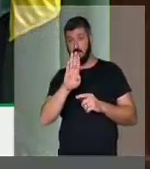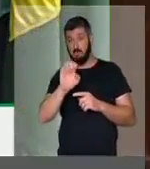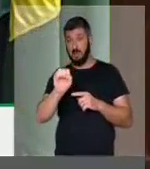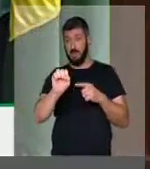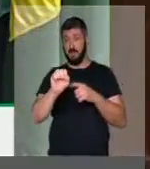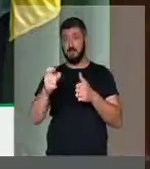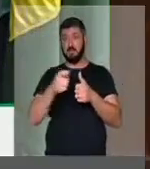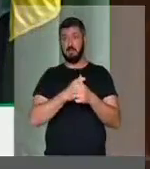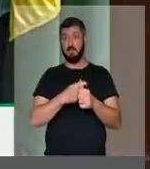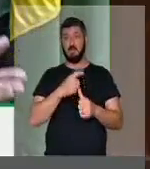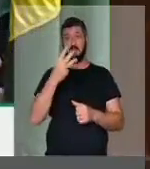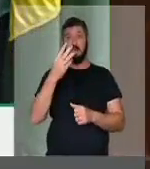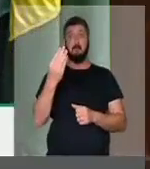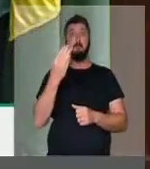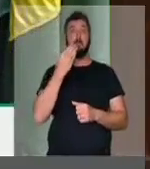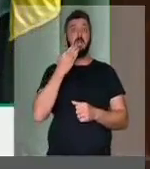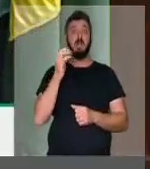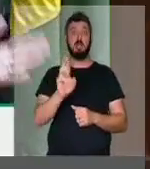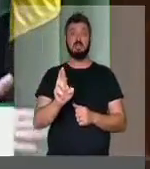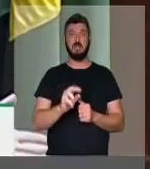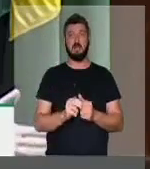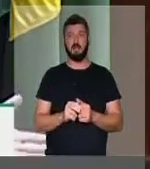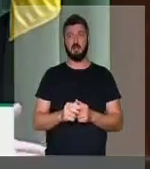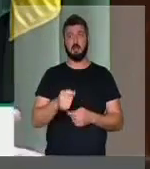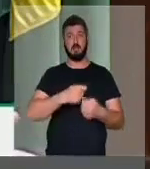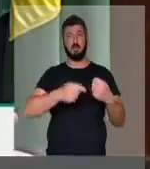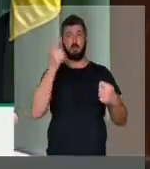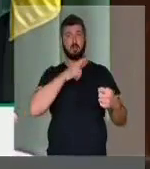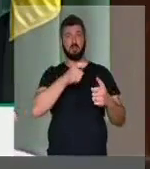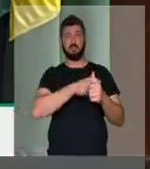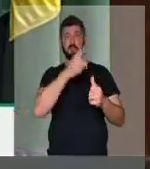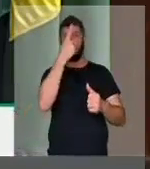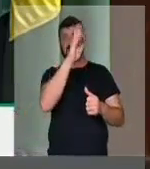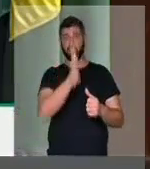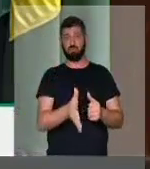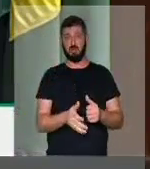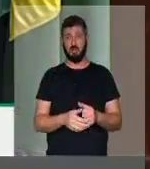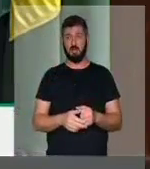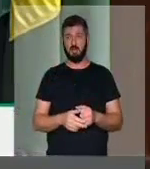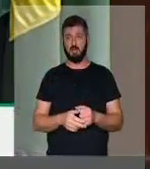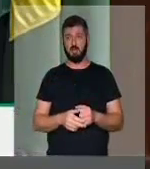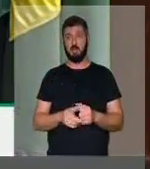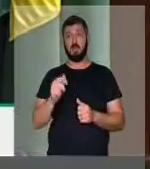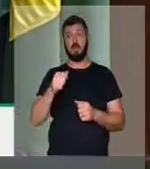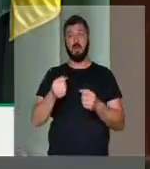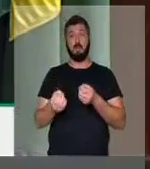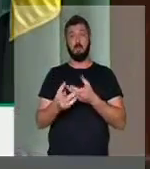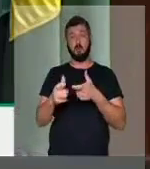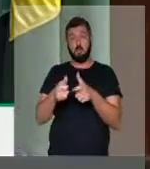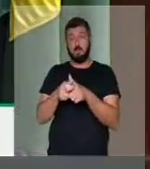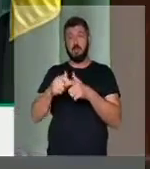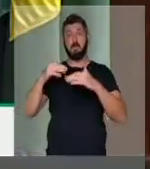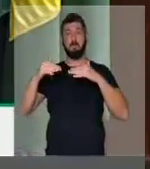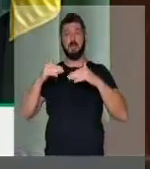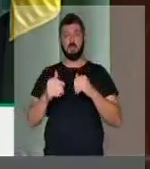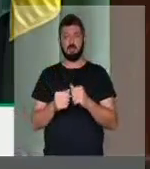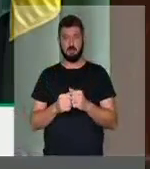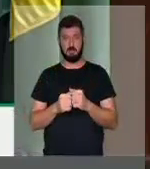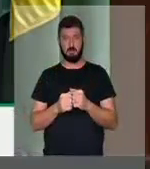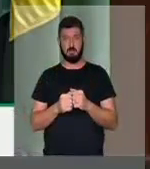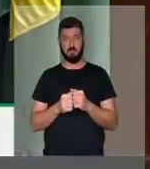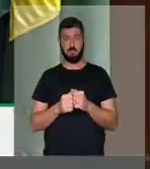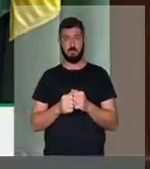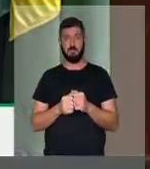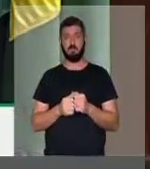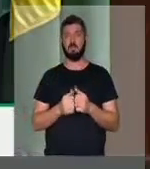devia 3 bilhões de reais e já negociou a dívida deles. Isso é só para os pequenos e médios produtores. Então,